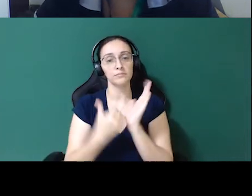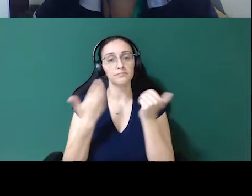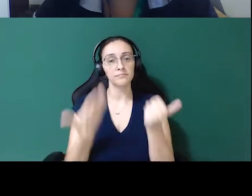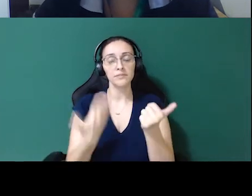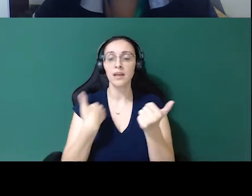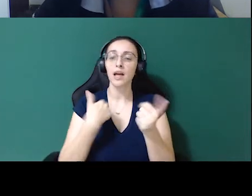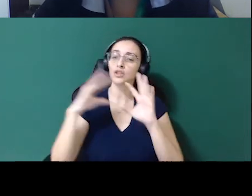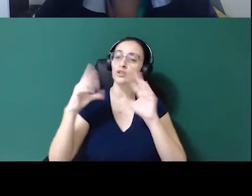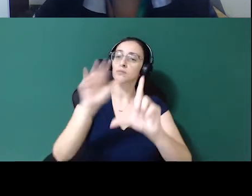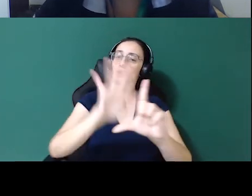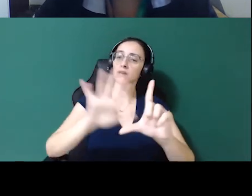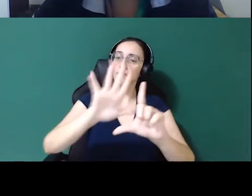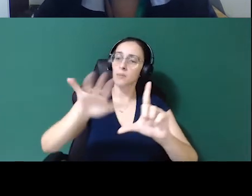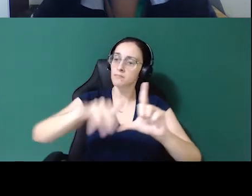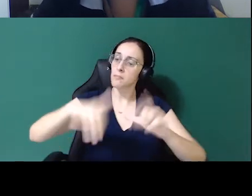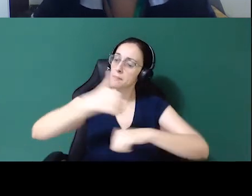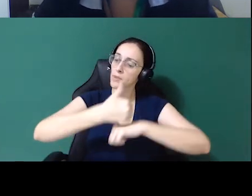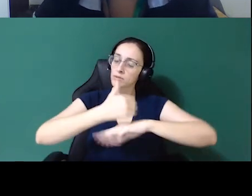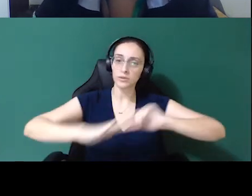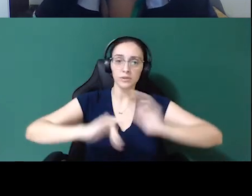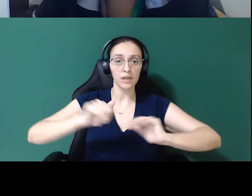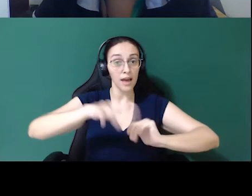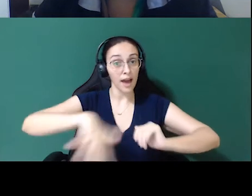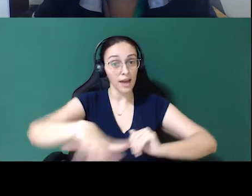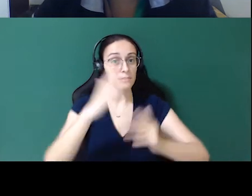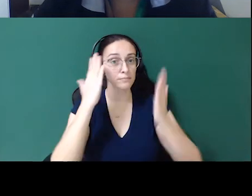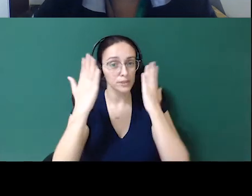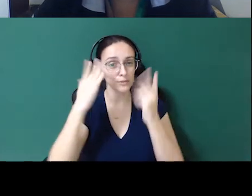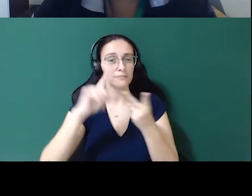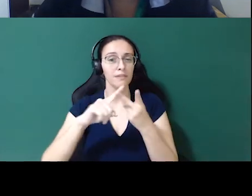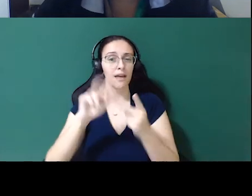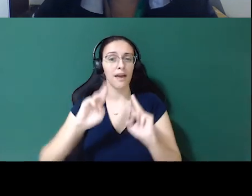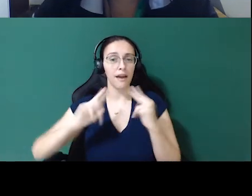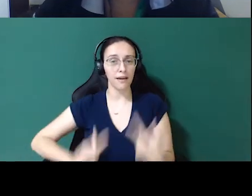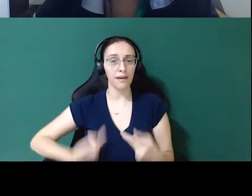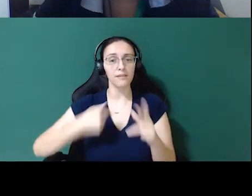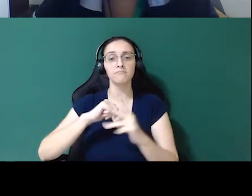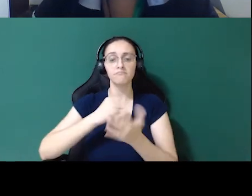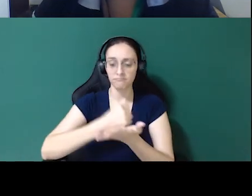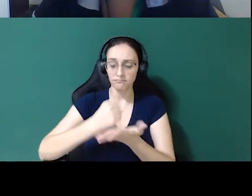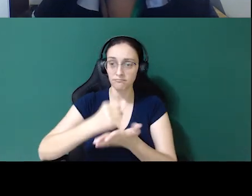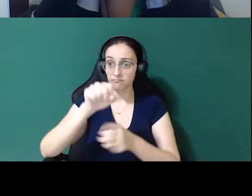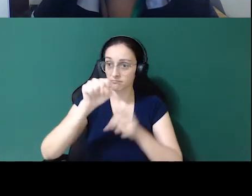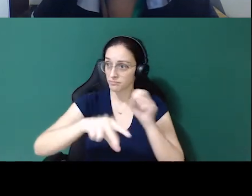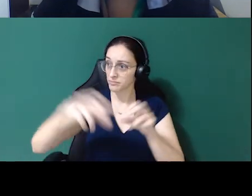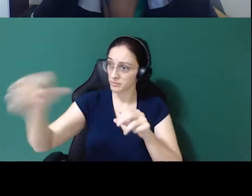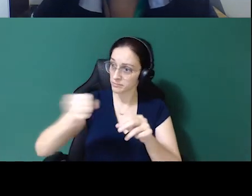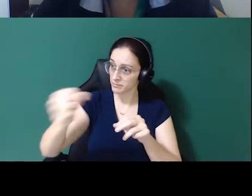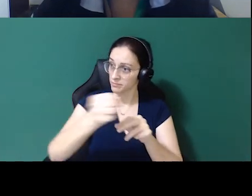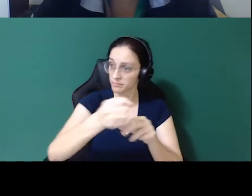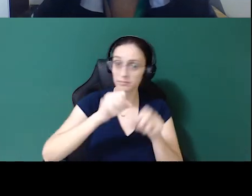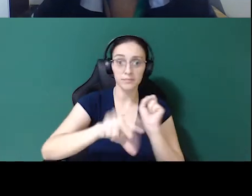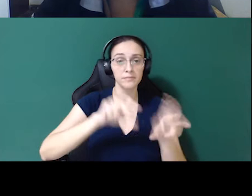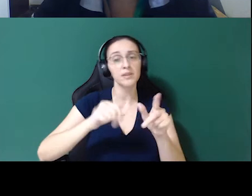toda composta por profissionais da área, né, de psicologia, RH, contratação de pessoas, e eles dão um feedback